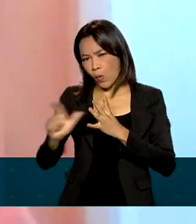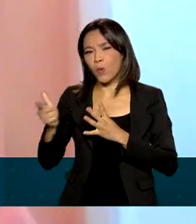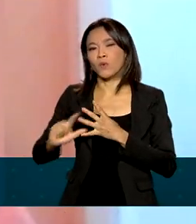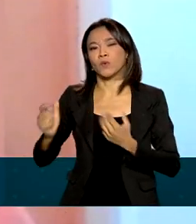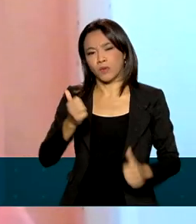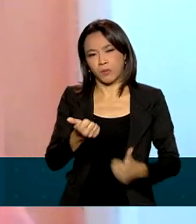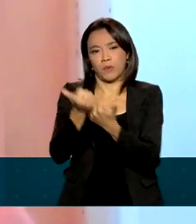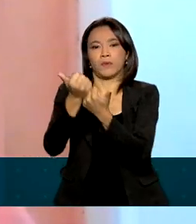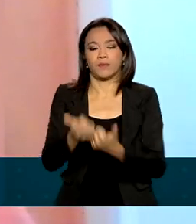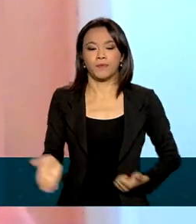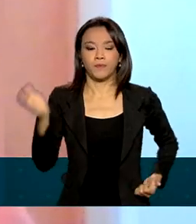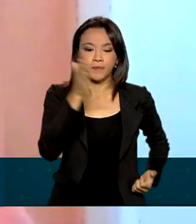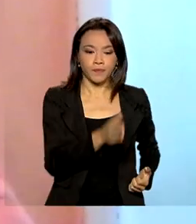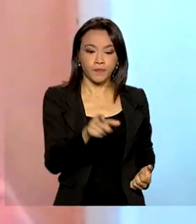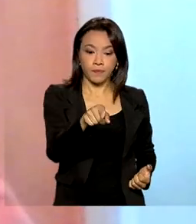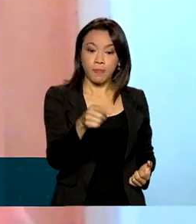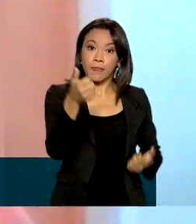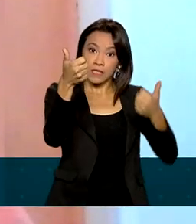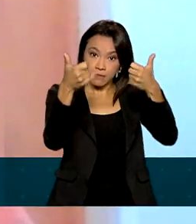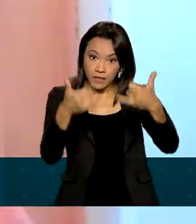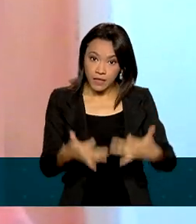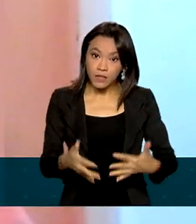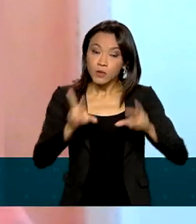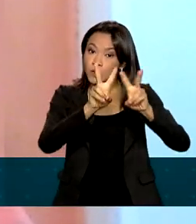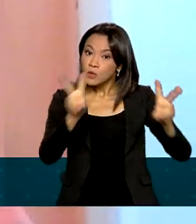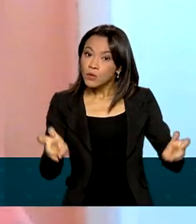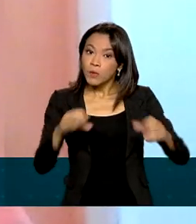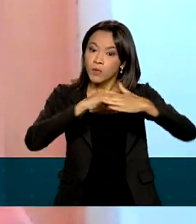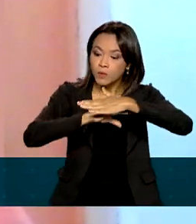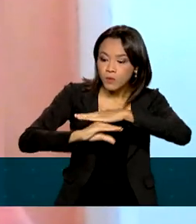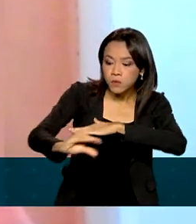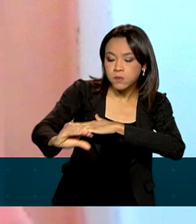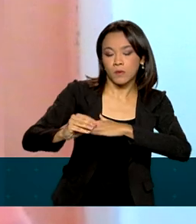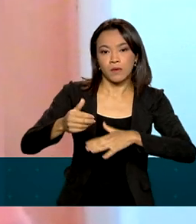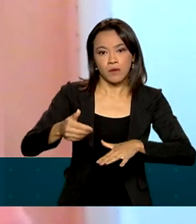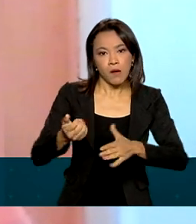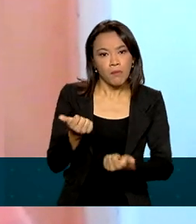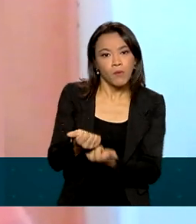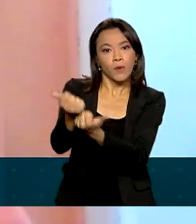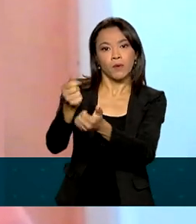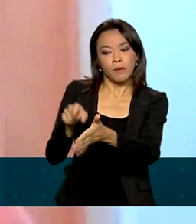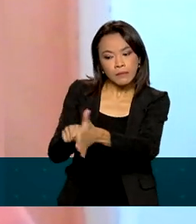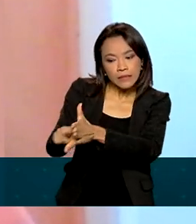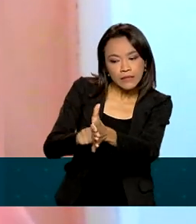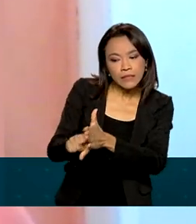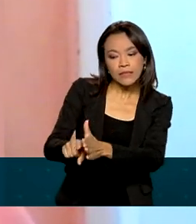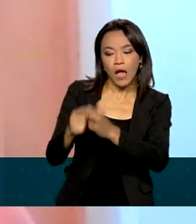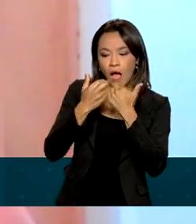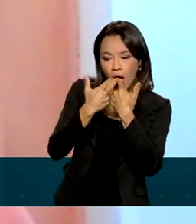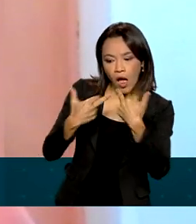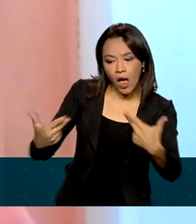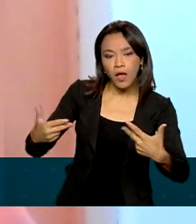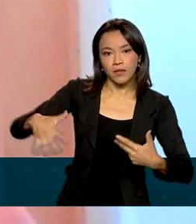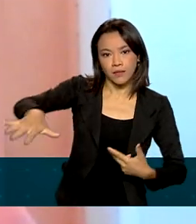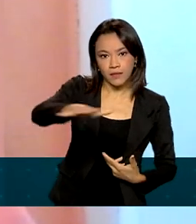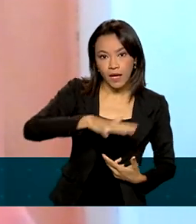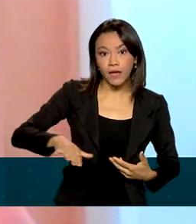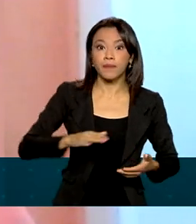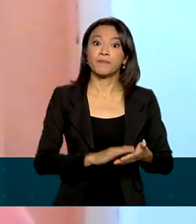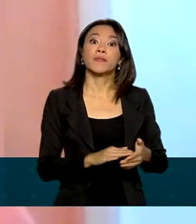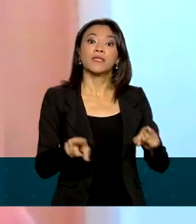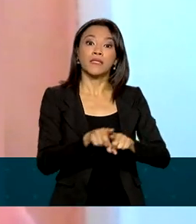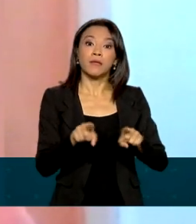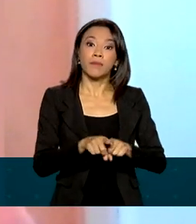Benefícios relacionados aos investimentos em pesquisa e desenvolvimento e inovação, desoneração da